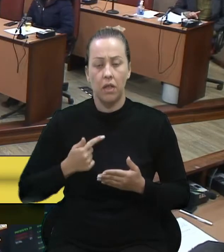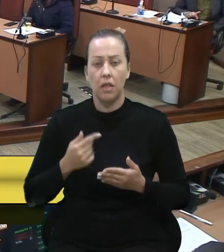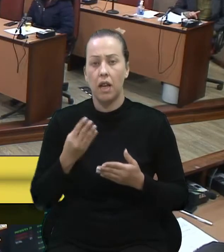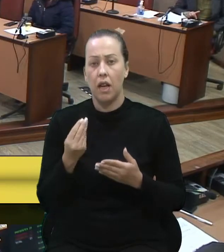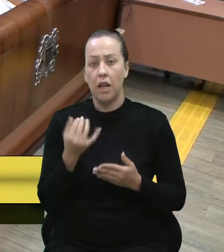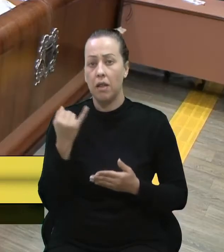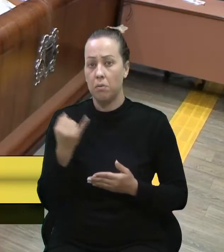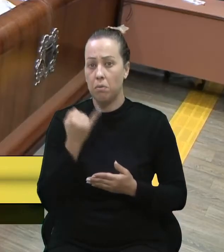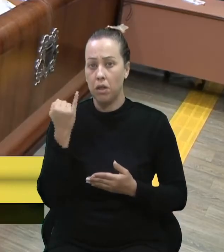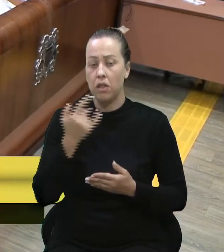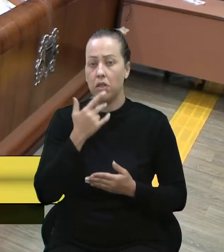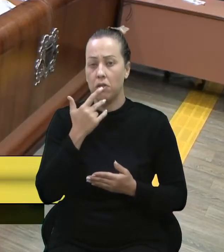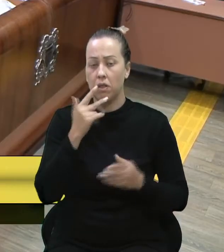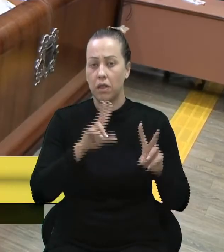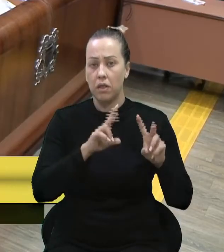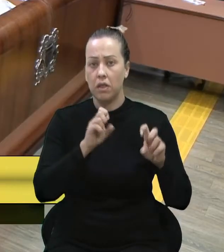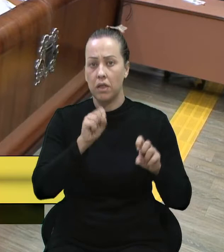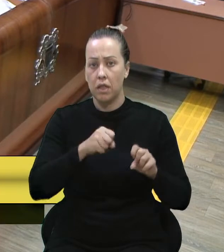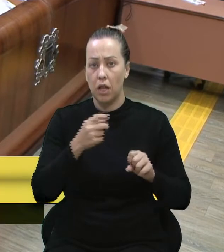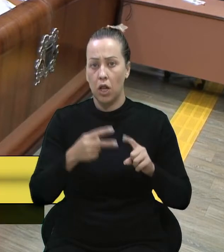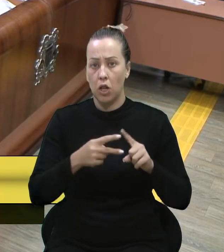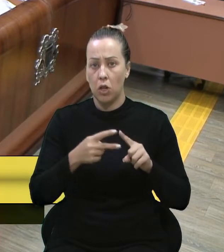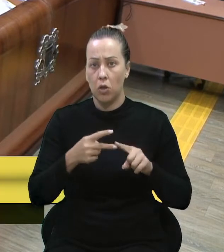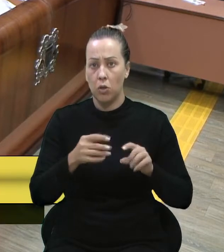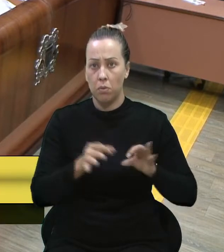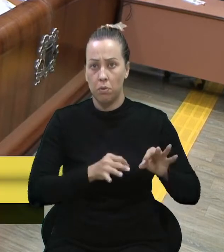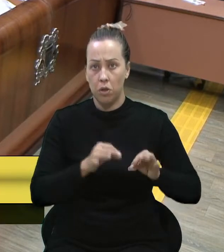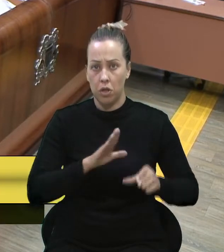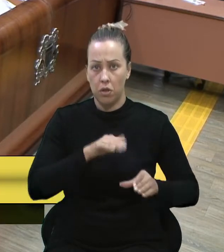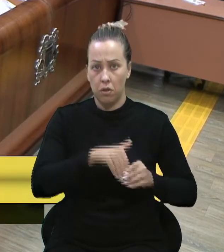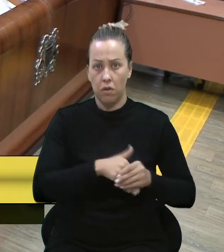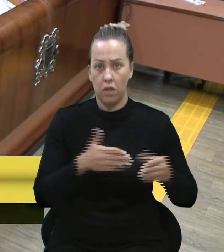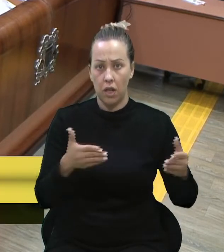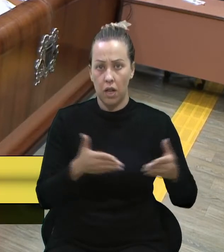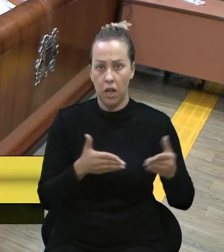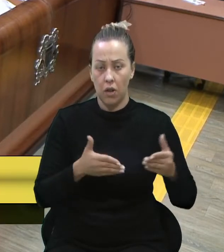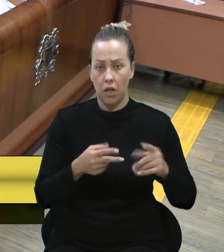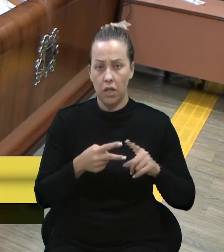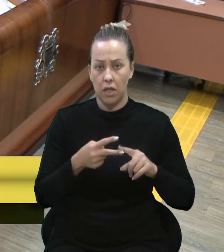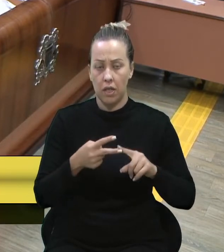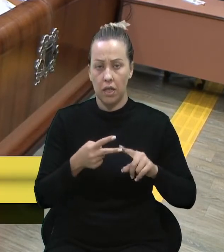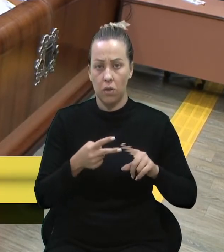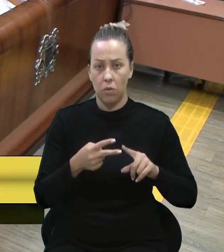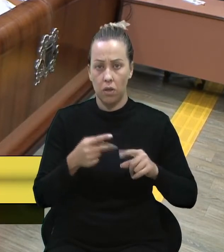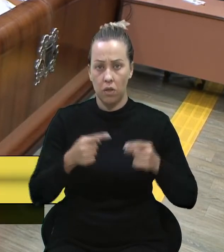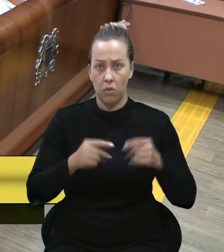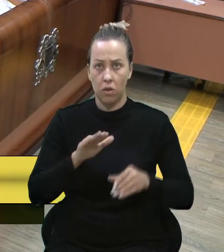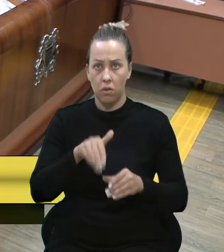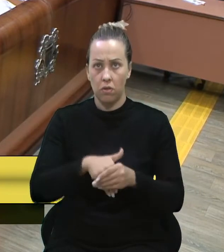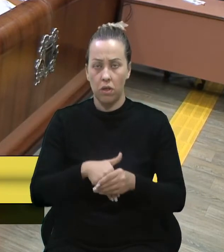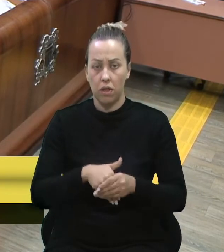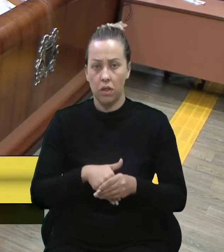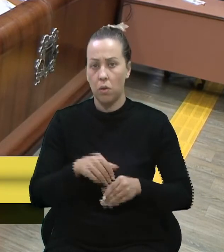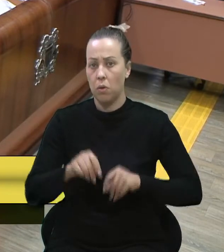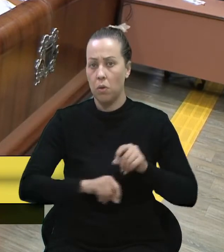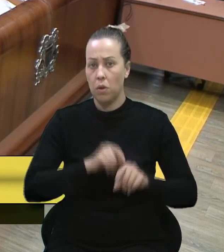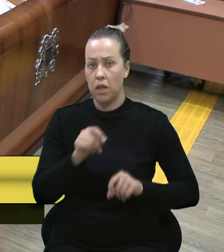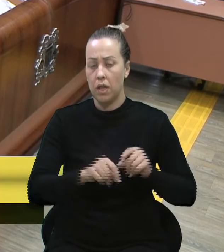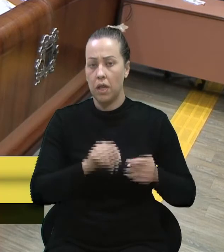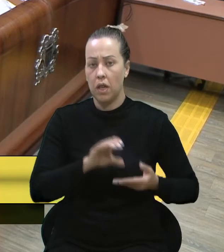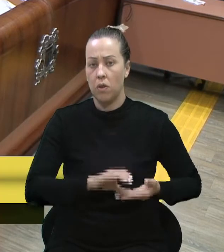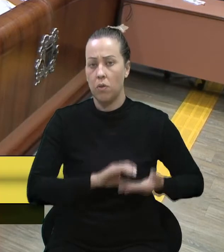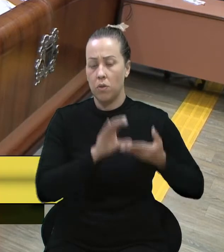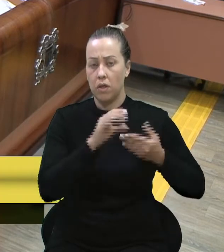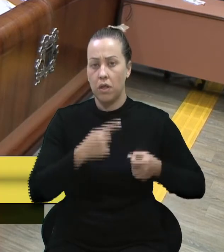muito importante que a gente fale sobre isso. Nós são os dois projetos que a gente vota agora, estão em segunda discussão e votação. O que dispõe sobre o Conselho